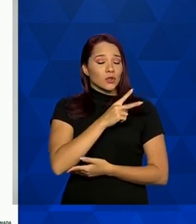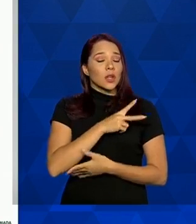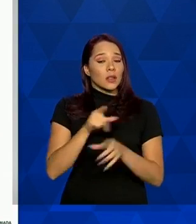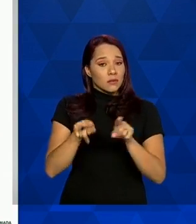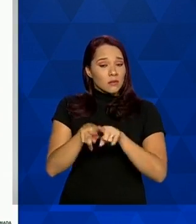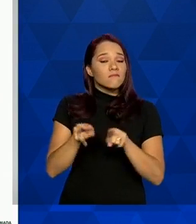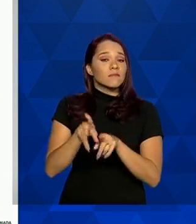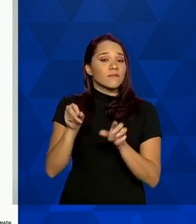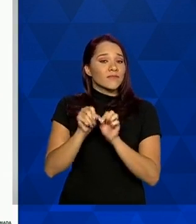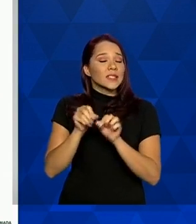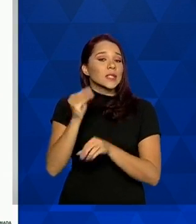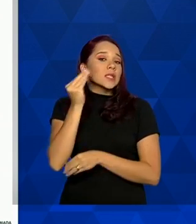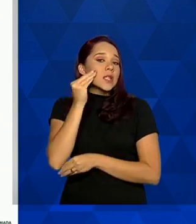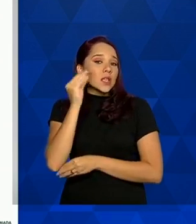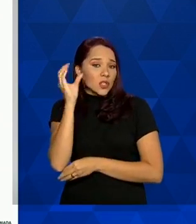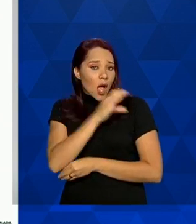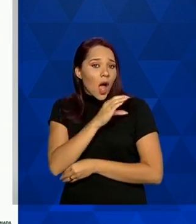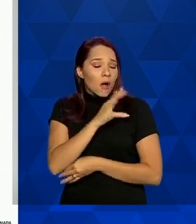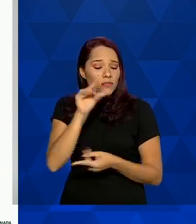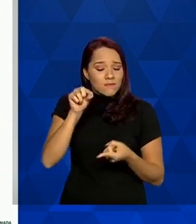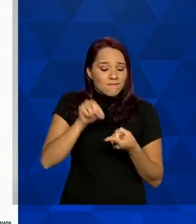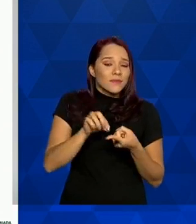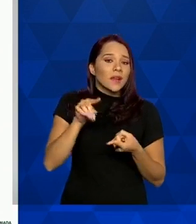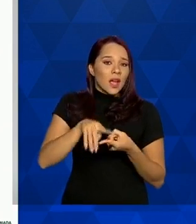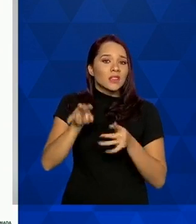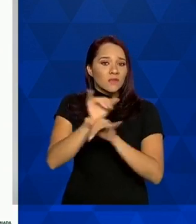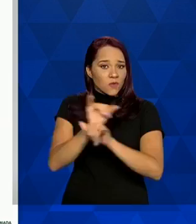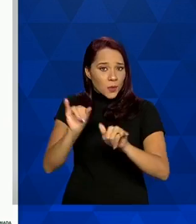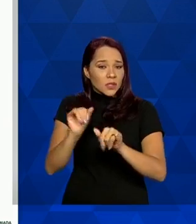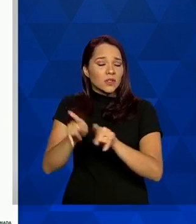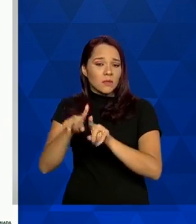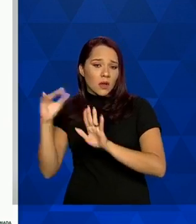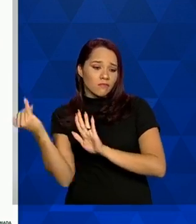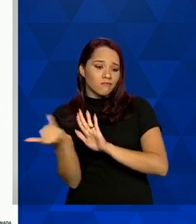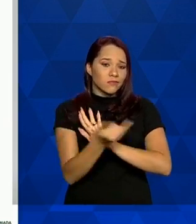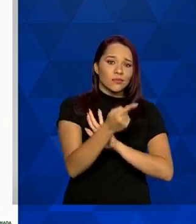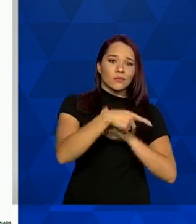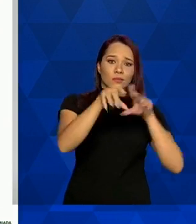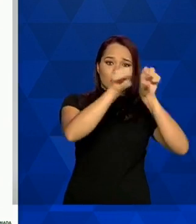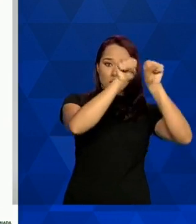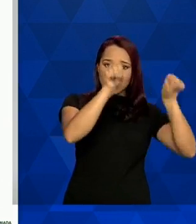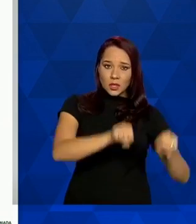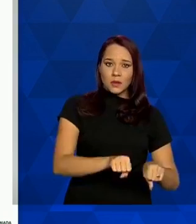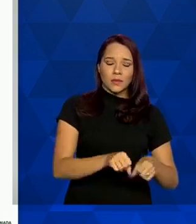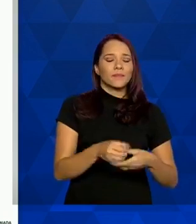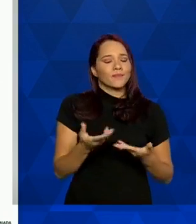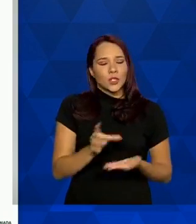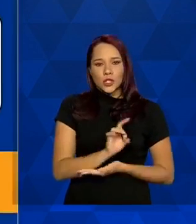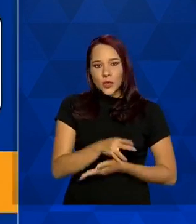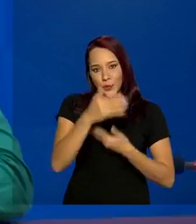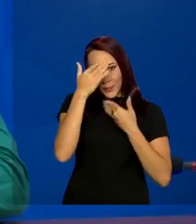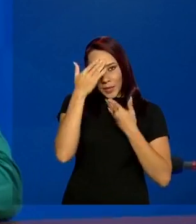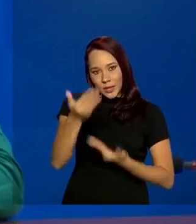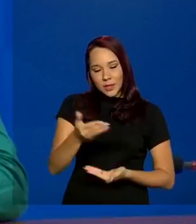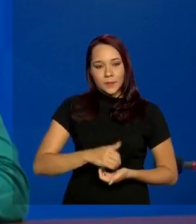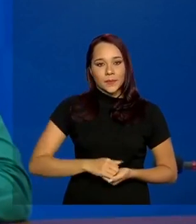realizando testes rápidos essas informações também precisam voltar para o sistema é isso obrigada